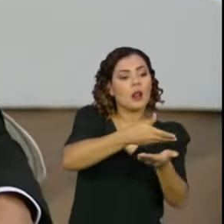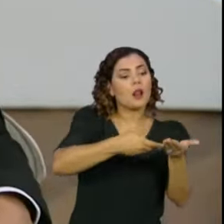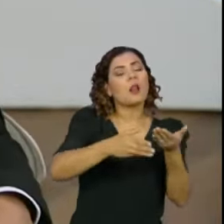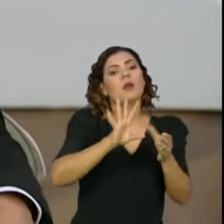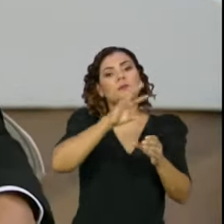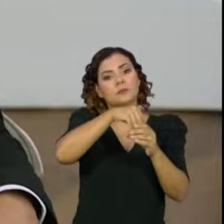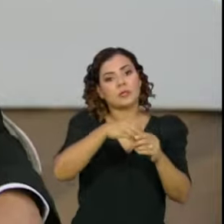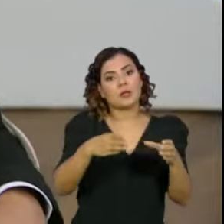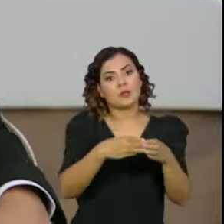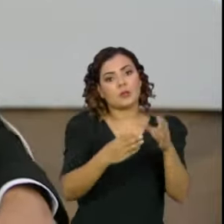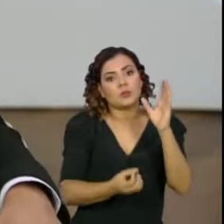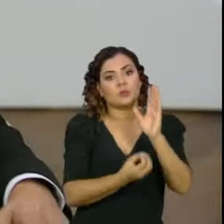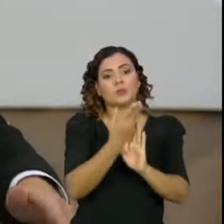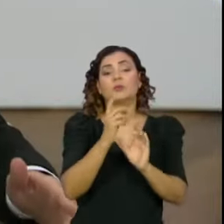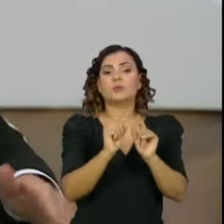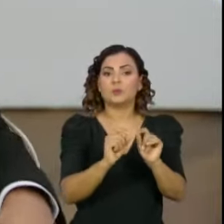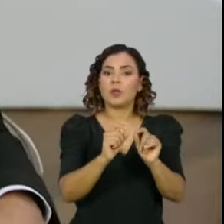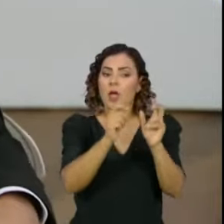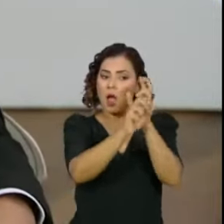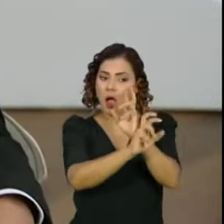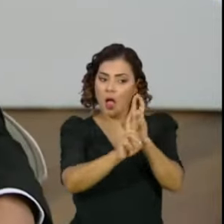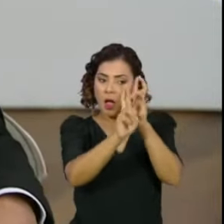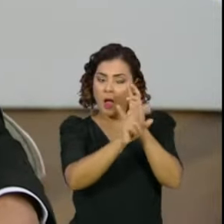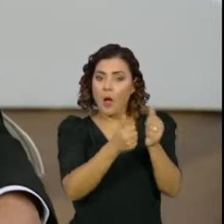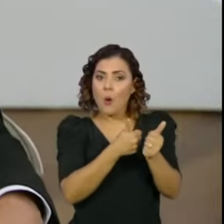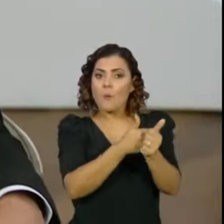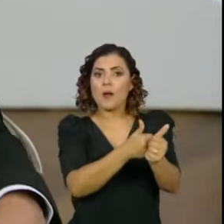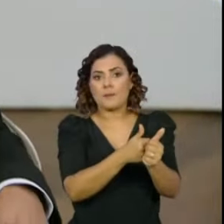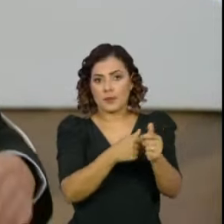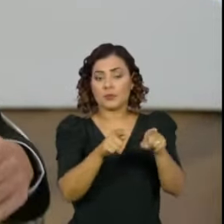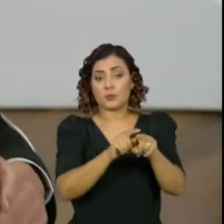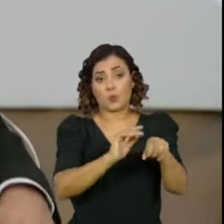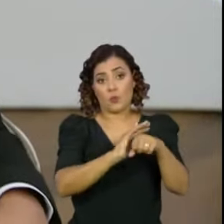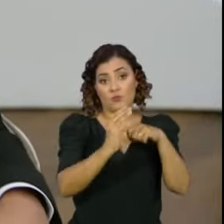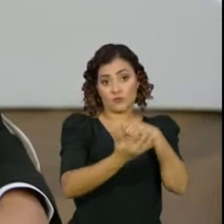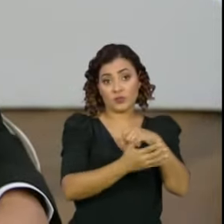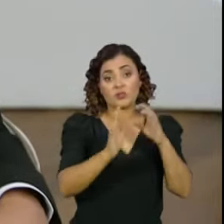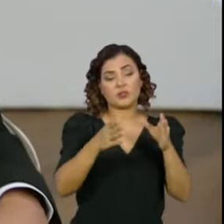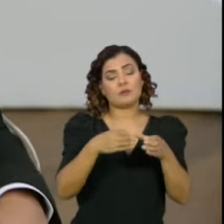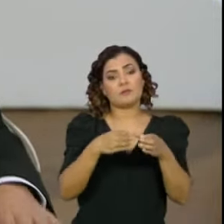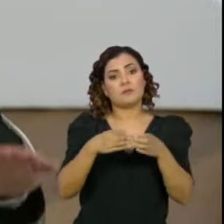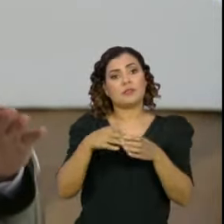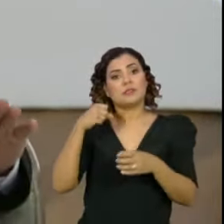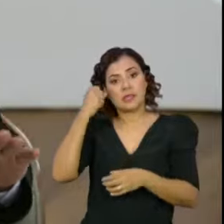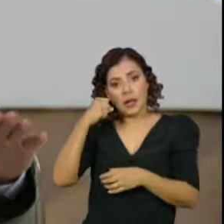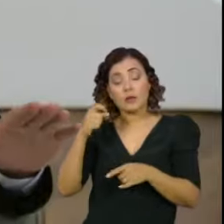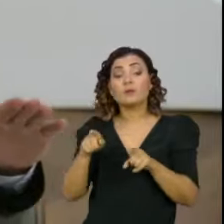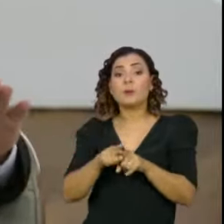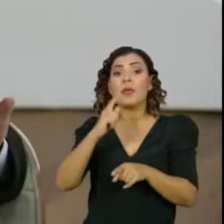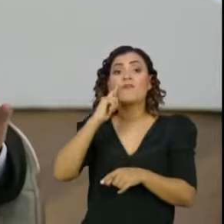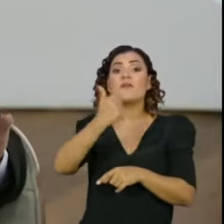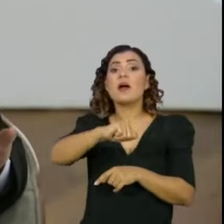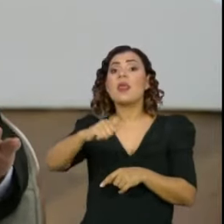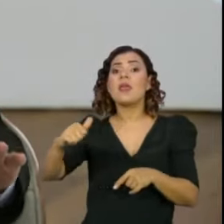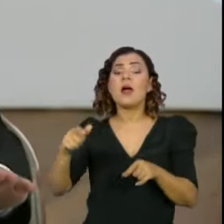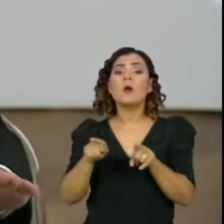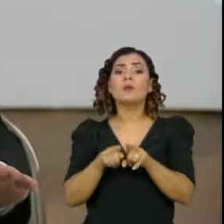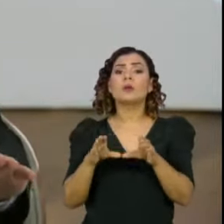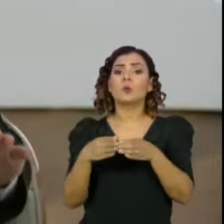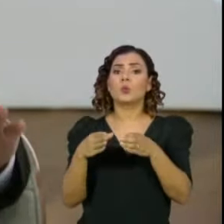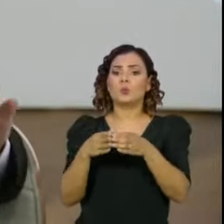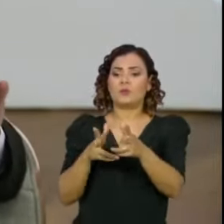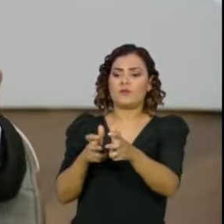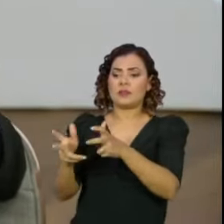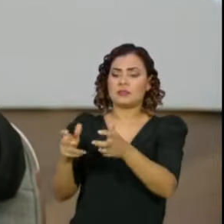dessa Comissão de Acompanhamento do Covid, feita no Senado Federal. Vamos avaliar o andamento da